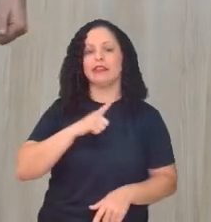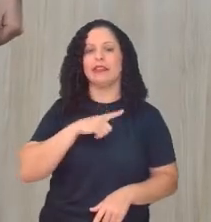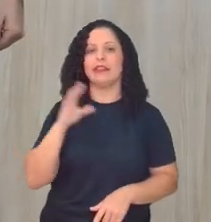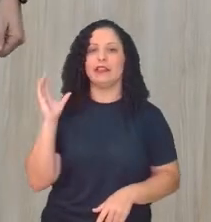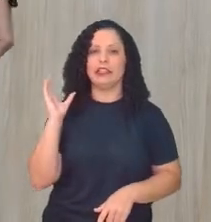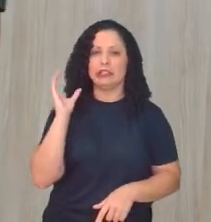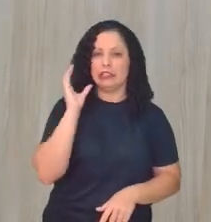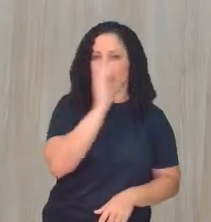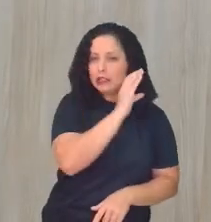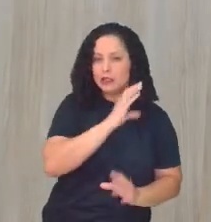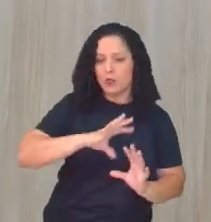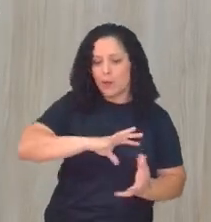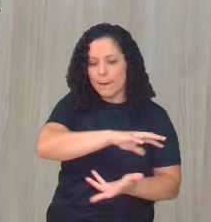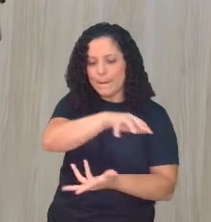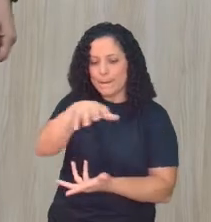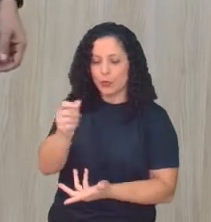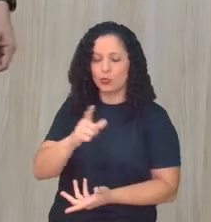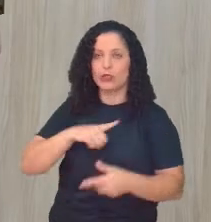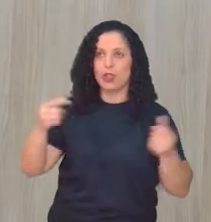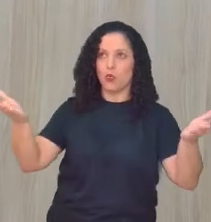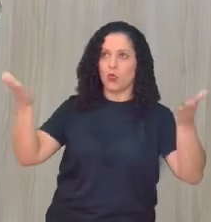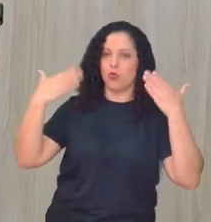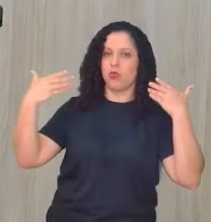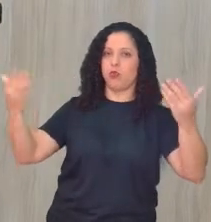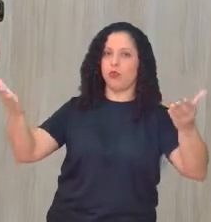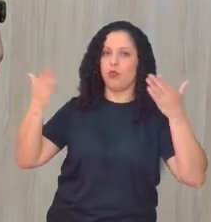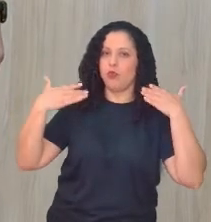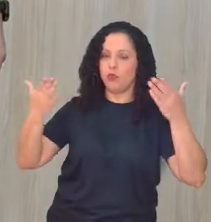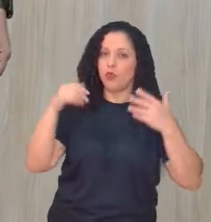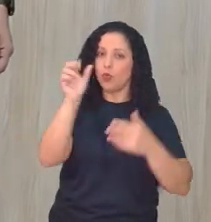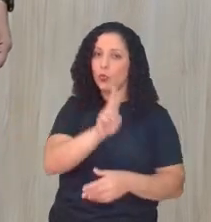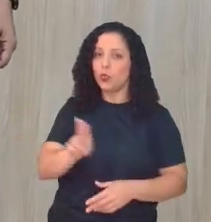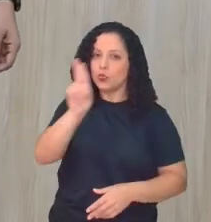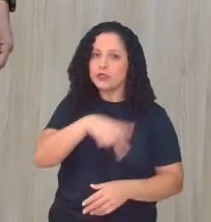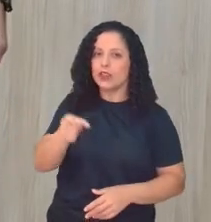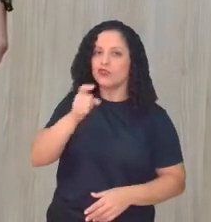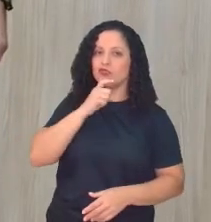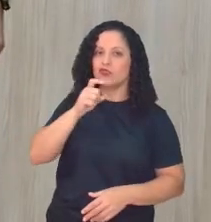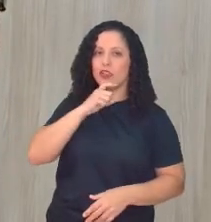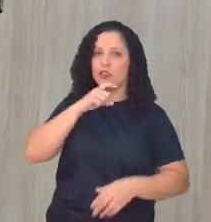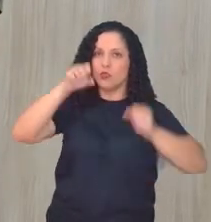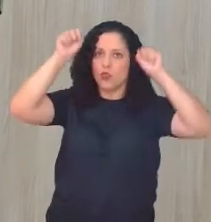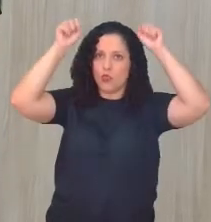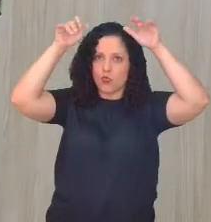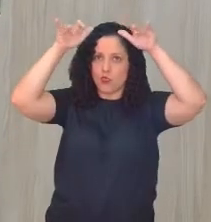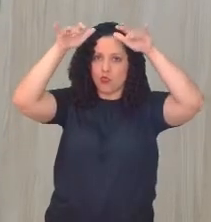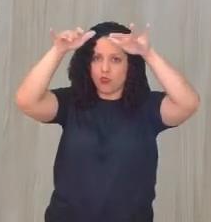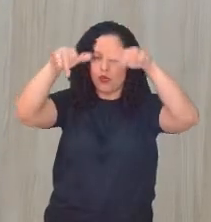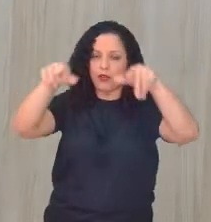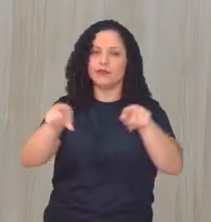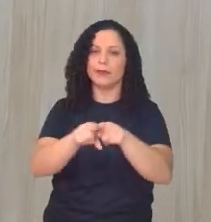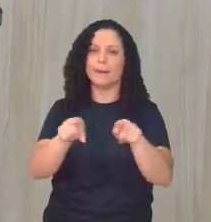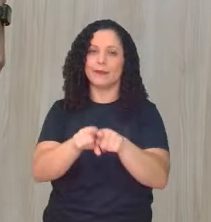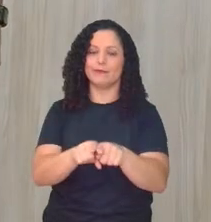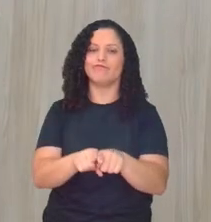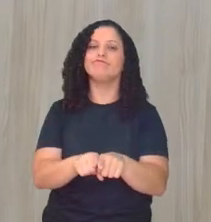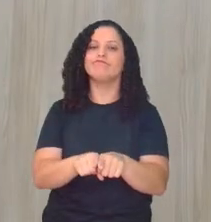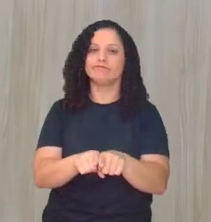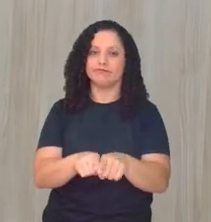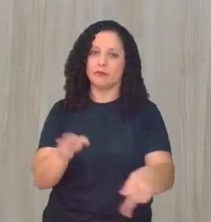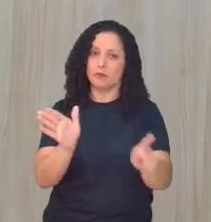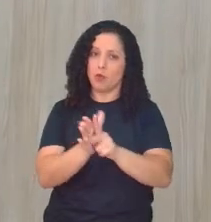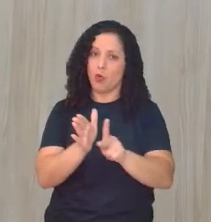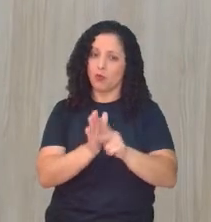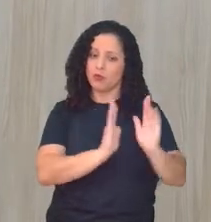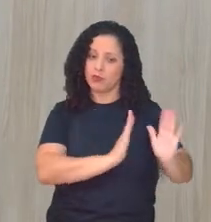também mais efeito estufa. O fato das queimadas acontecerem também vão estar incluídas nesse processo, né, minha